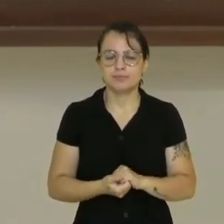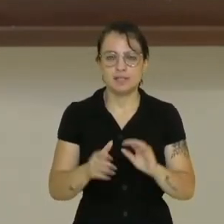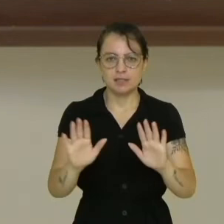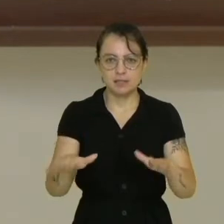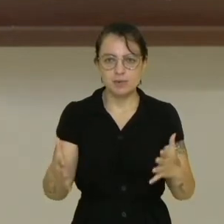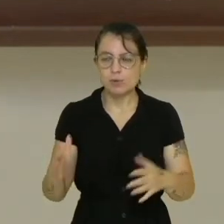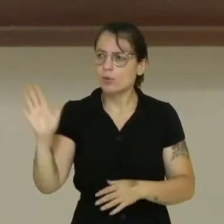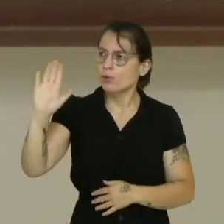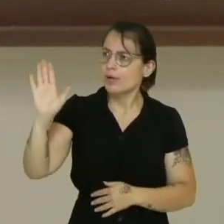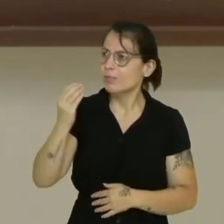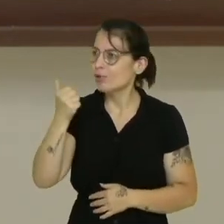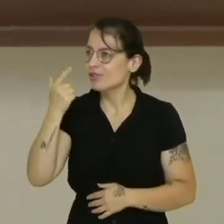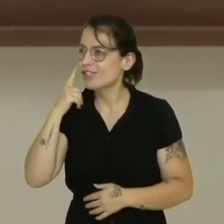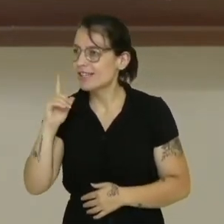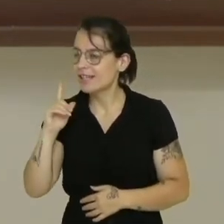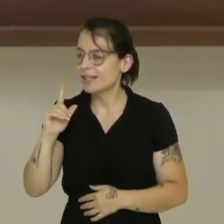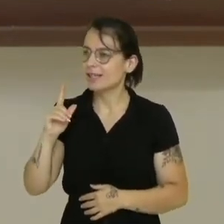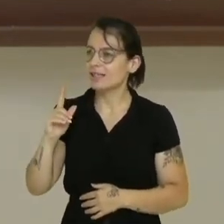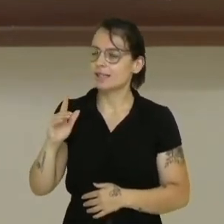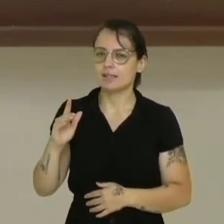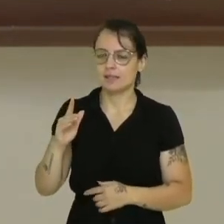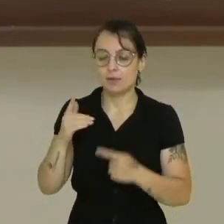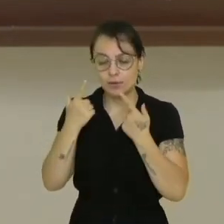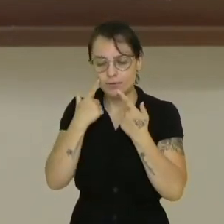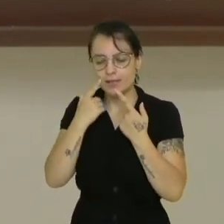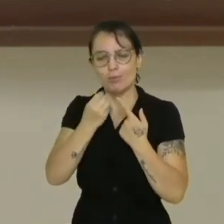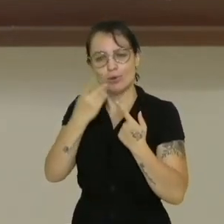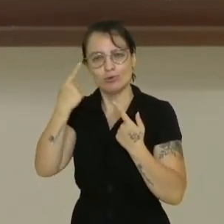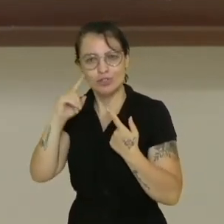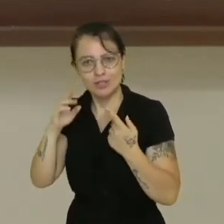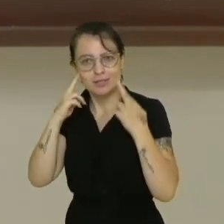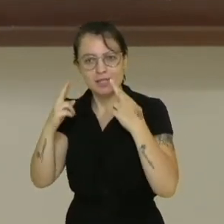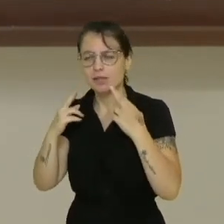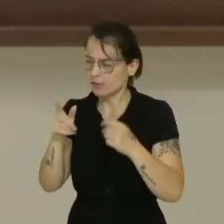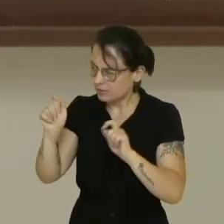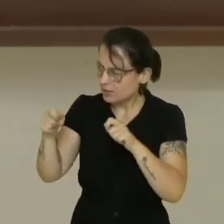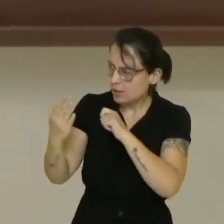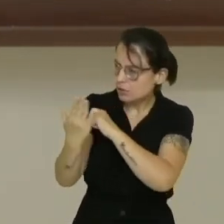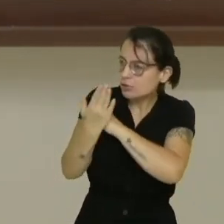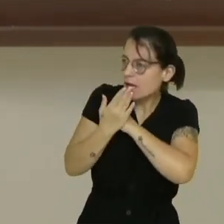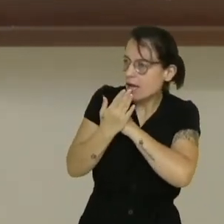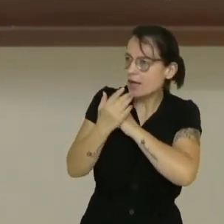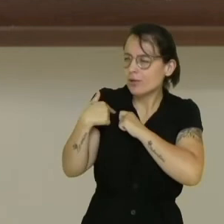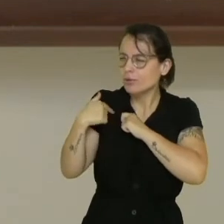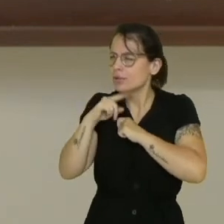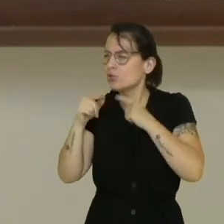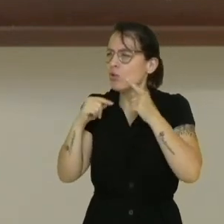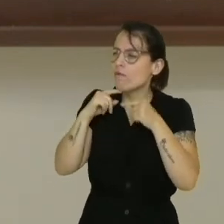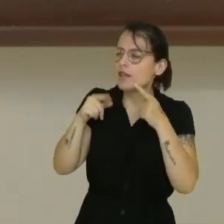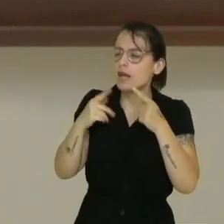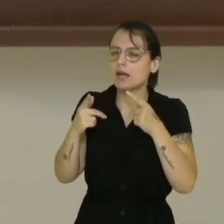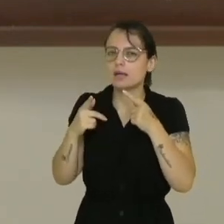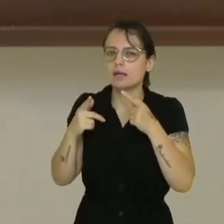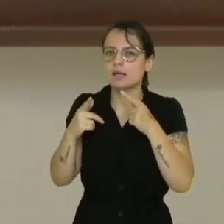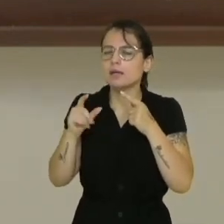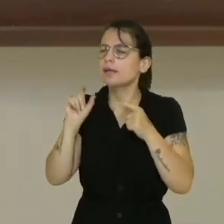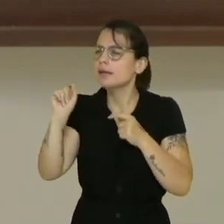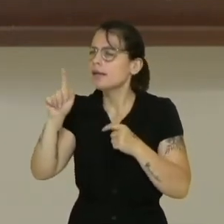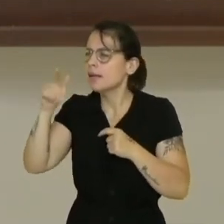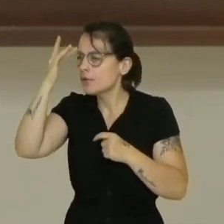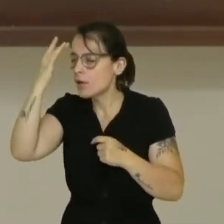Oi, oi, bom dia, tudo bem? Poxa, uma cordialidade. Poderia me ajudar? Aqui eu estou com uma dúvida, quem é o responsável por?